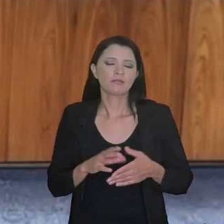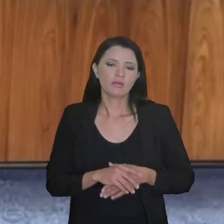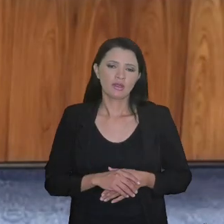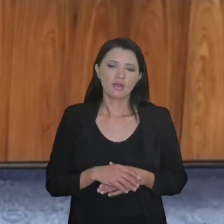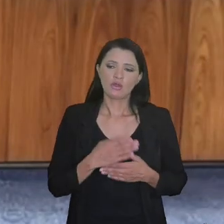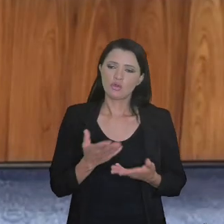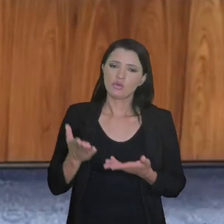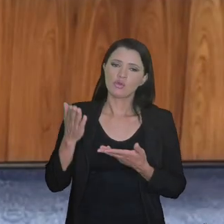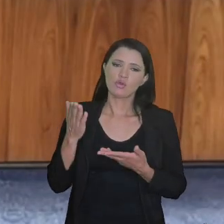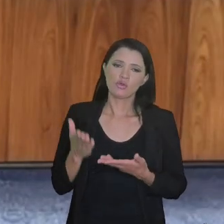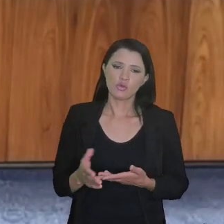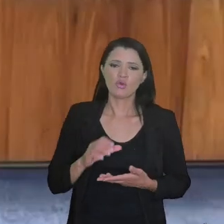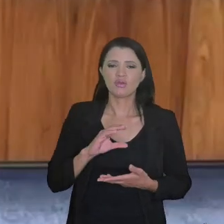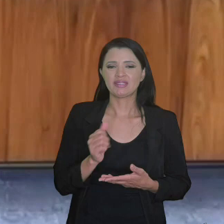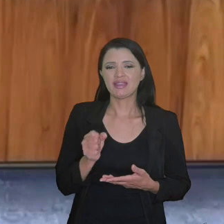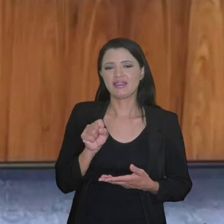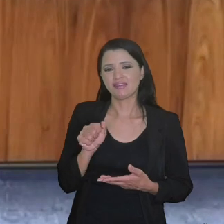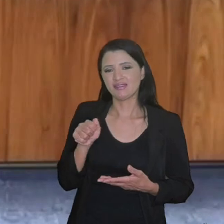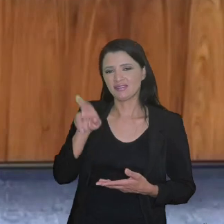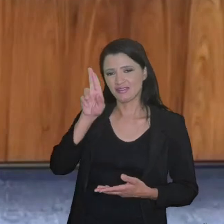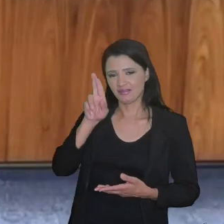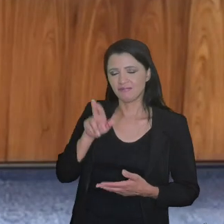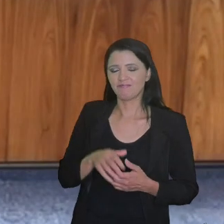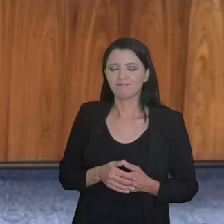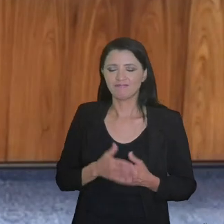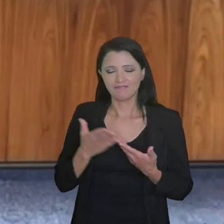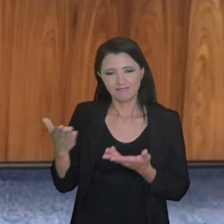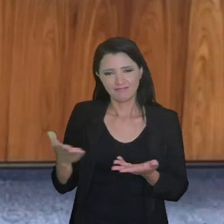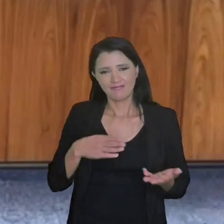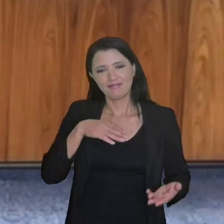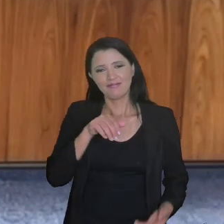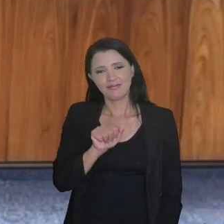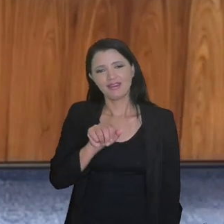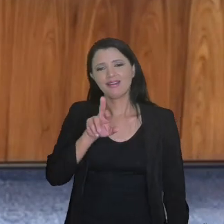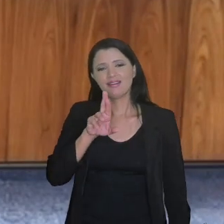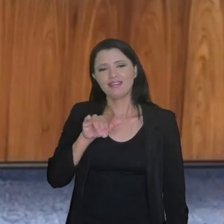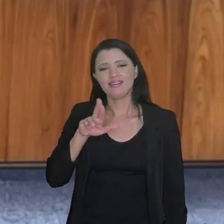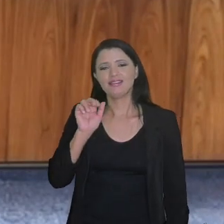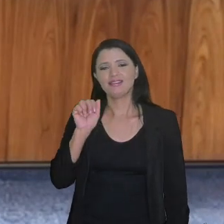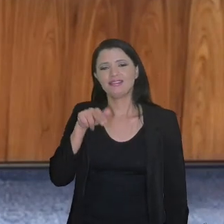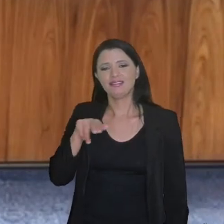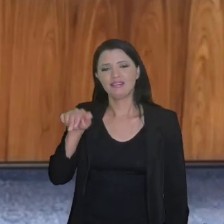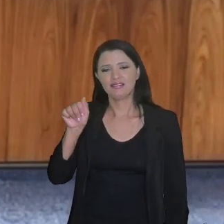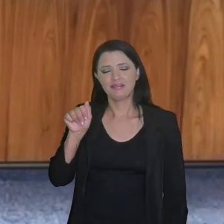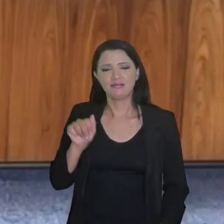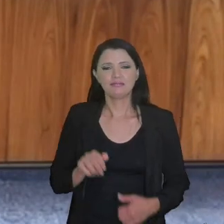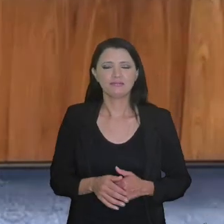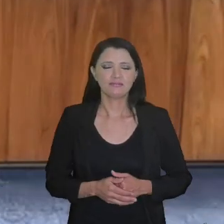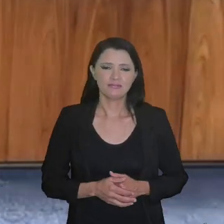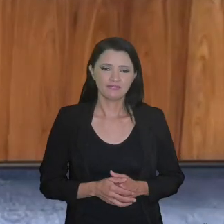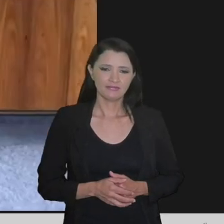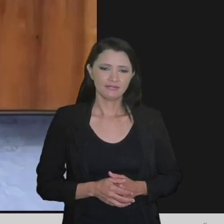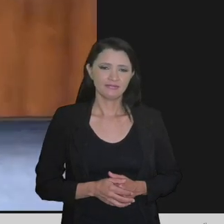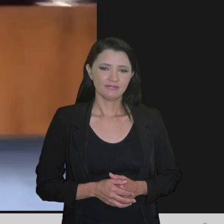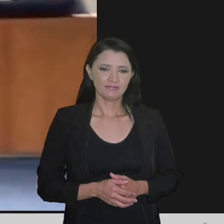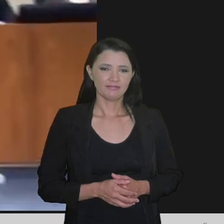exposição do nosso querido Paulo César Conrado. Doutora Mariana? Eu preciso só do controle.